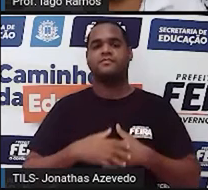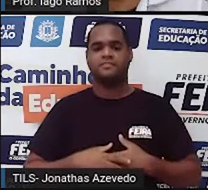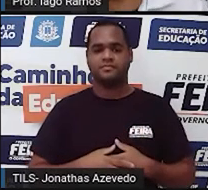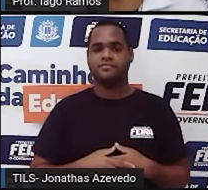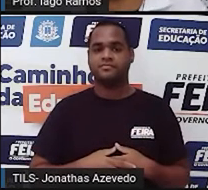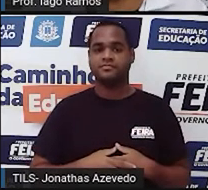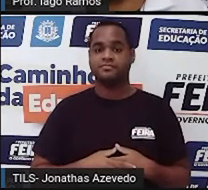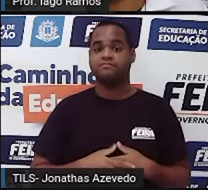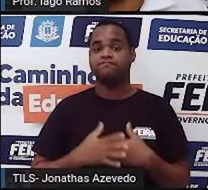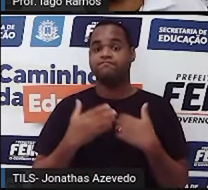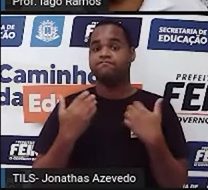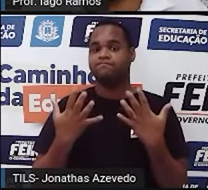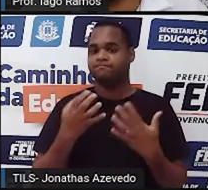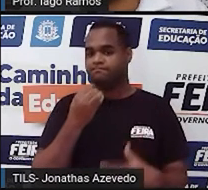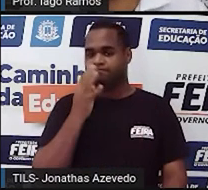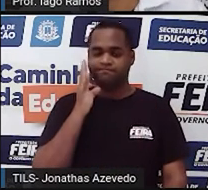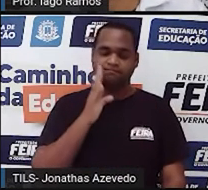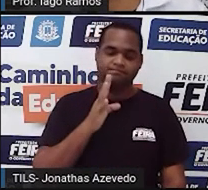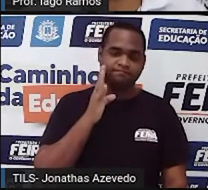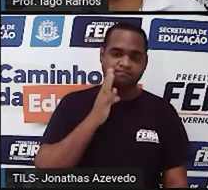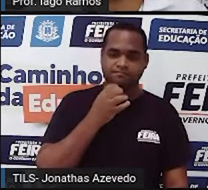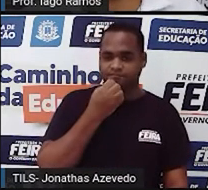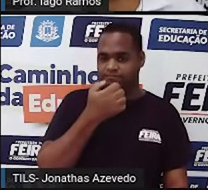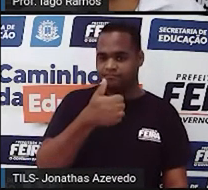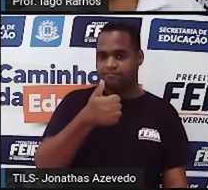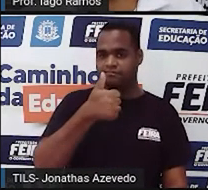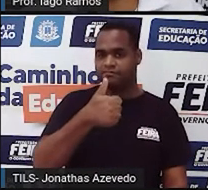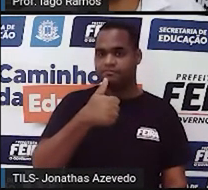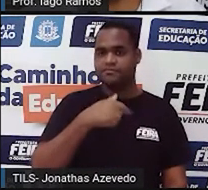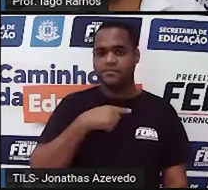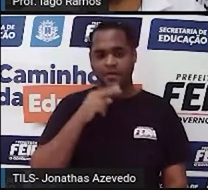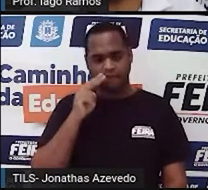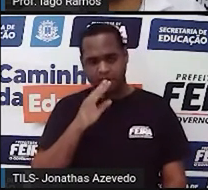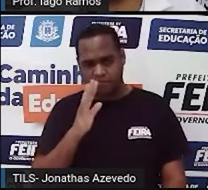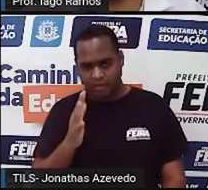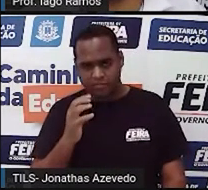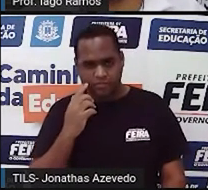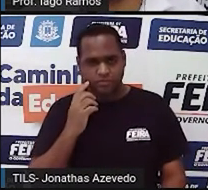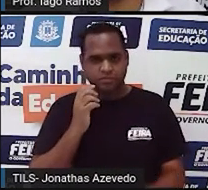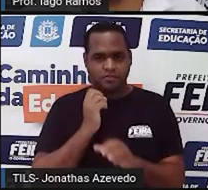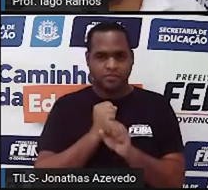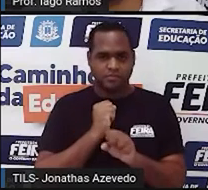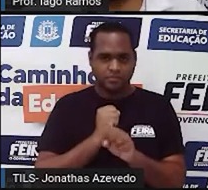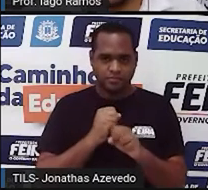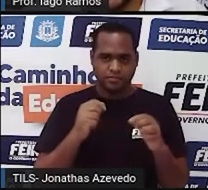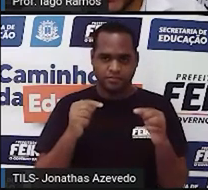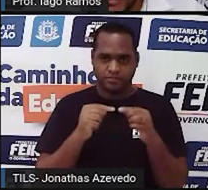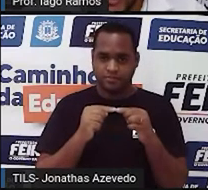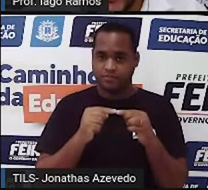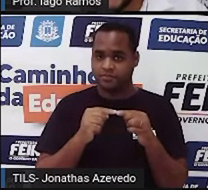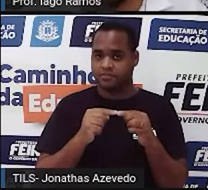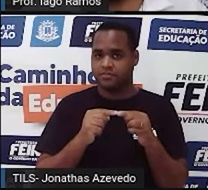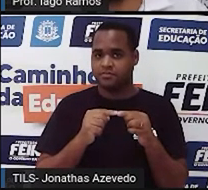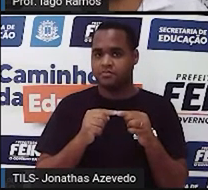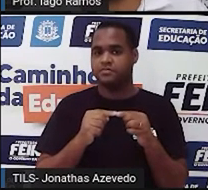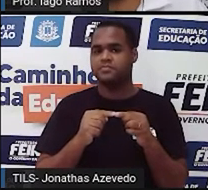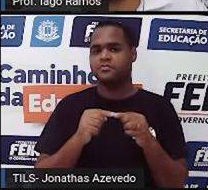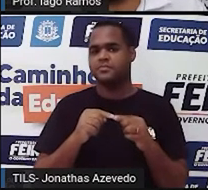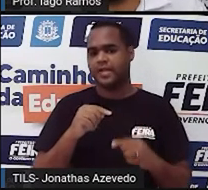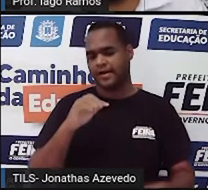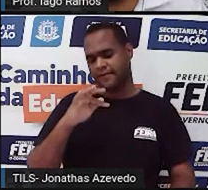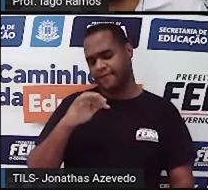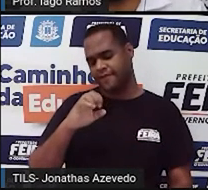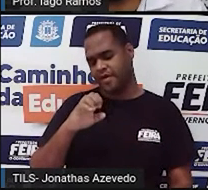Bom, e essa aqui é bacana. Não sei se você já ouviu falar dessa. É a propriedade do fechamento. O que é que